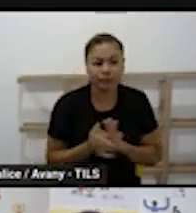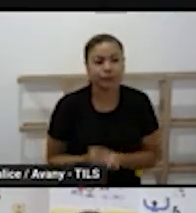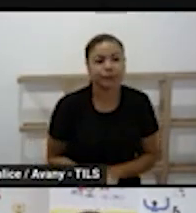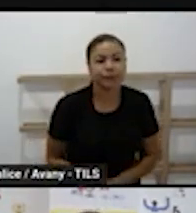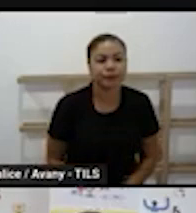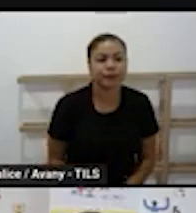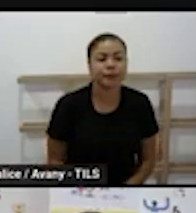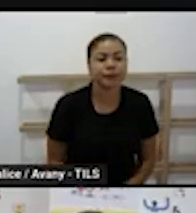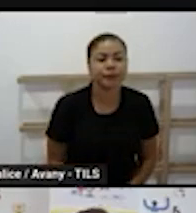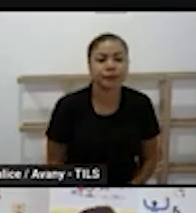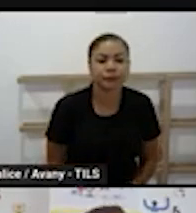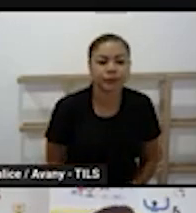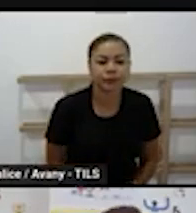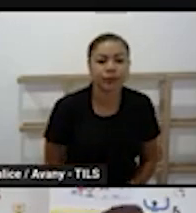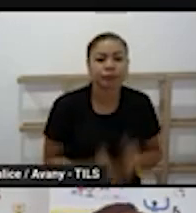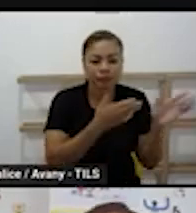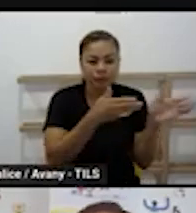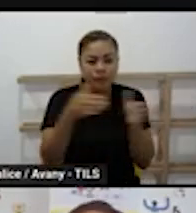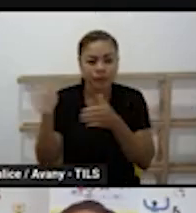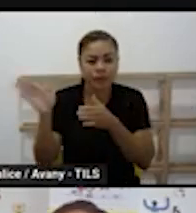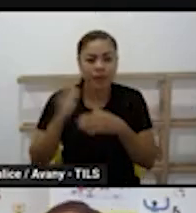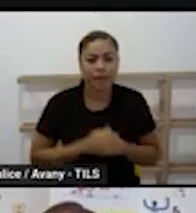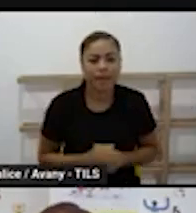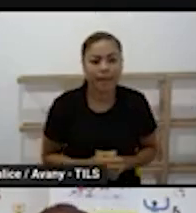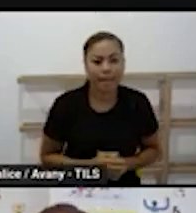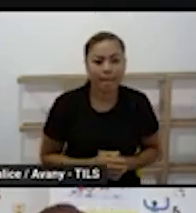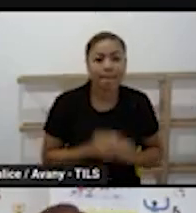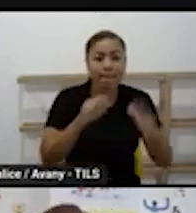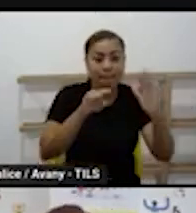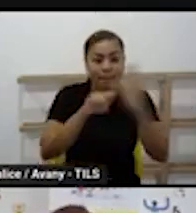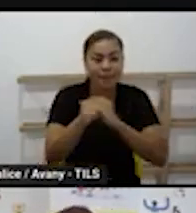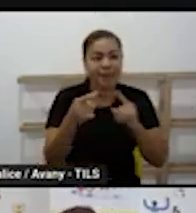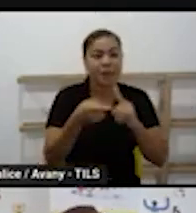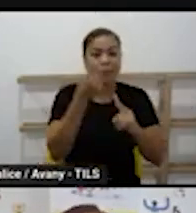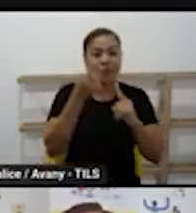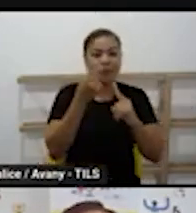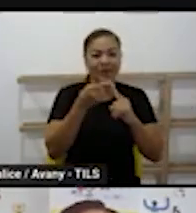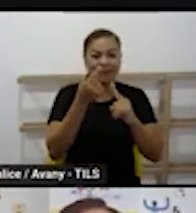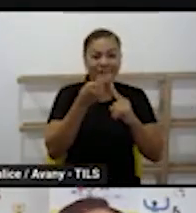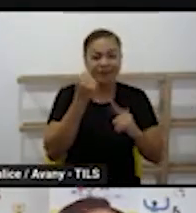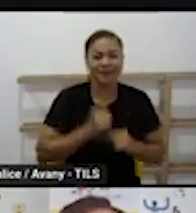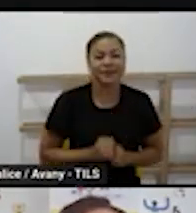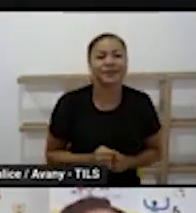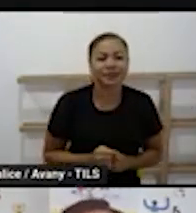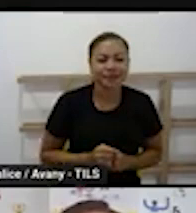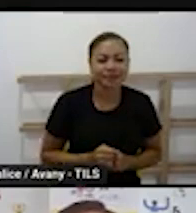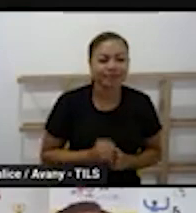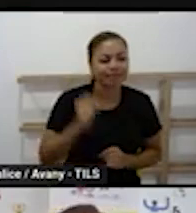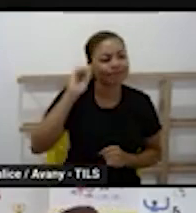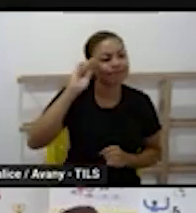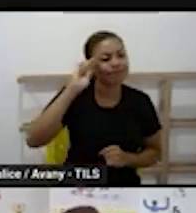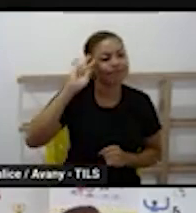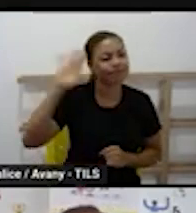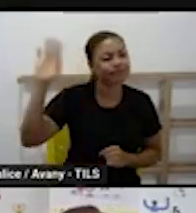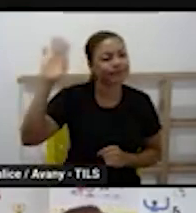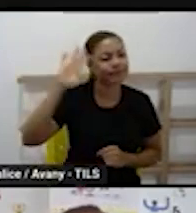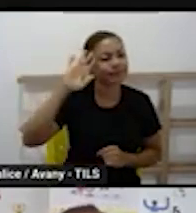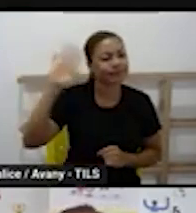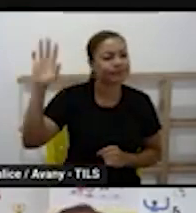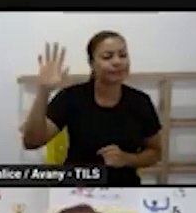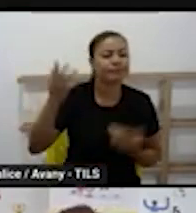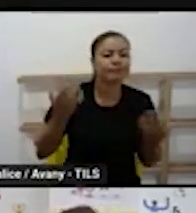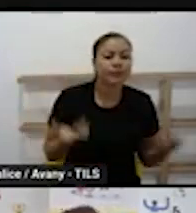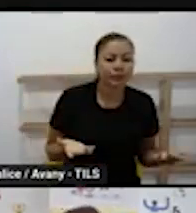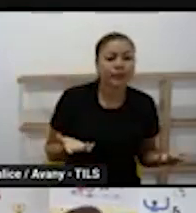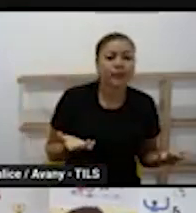favor. A primeira pergunta que a gente traz de reflexão para vocês é como